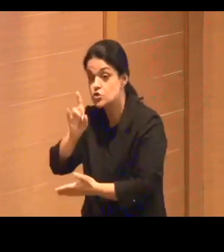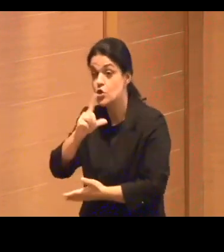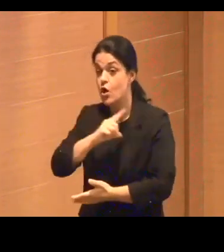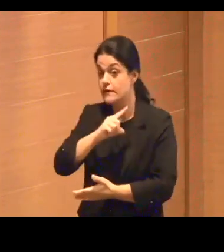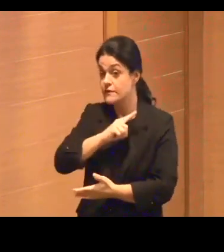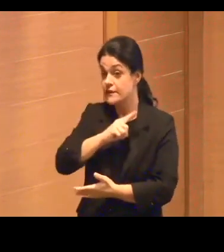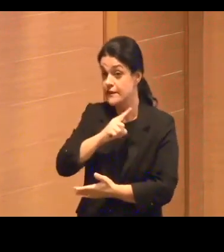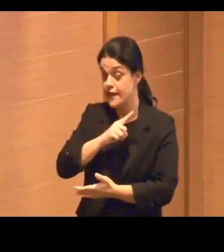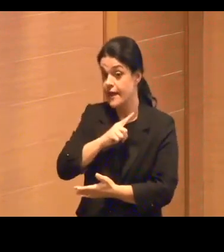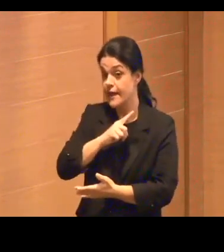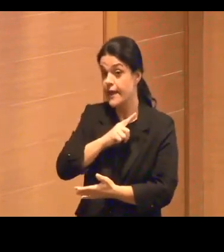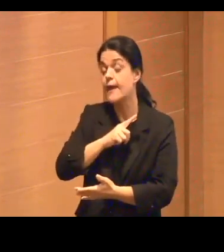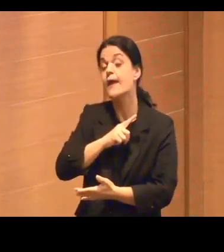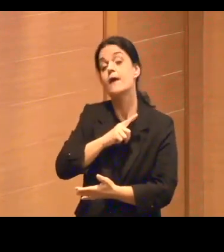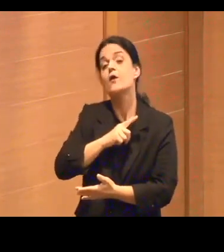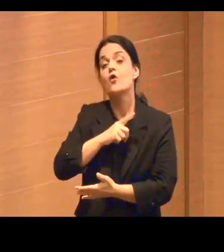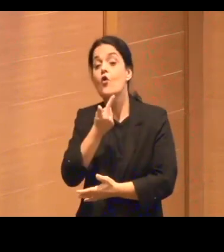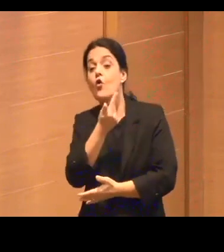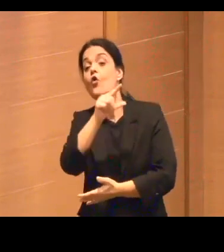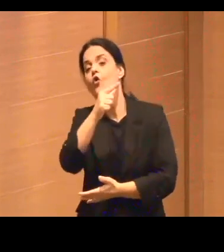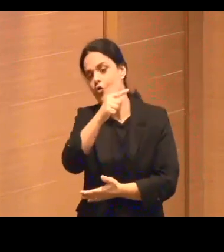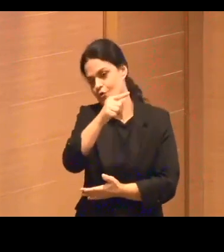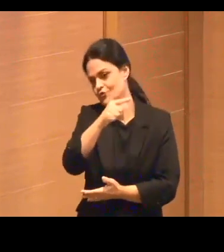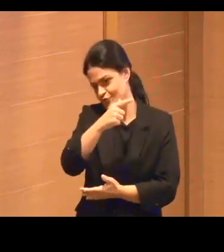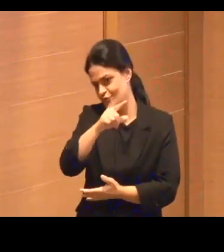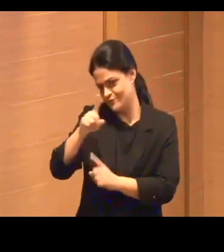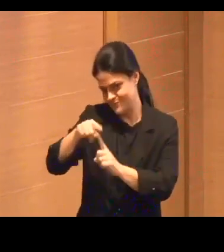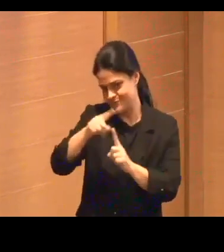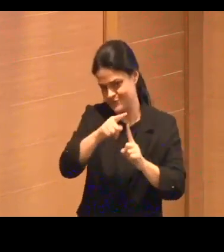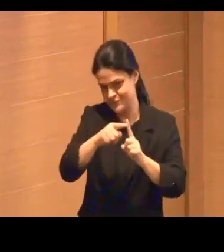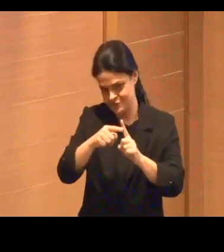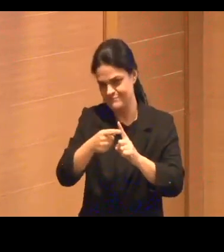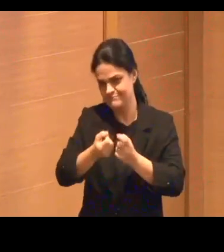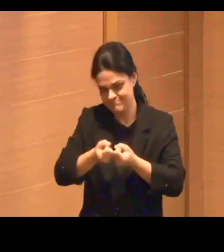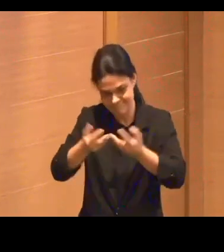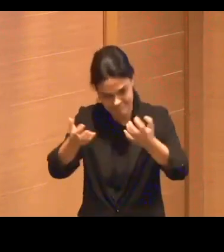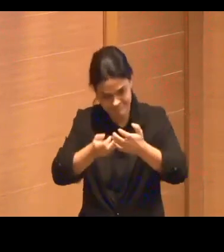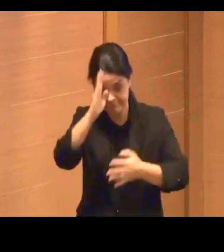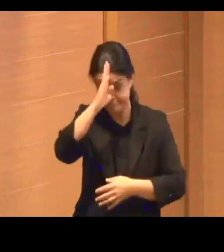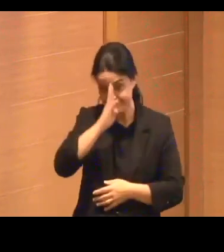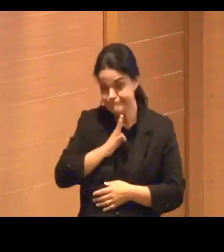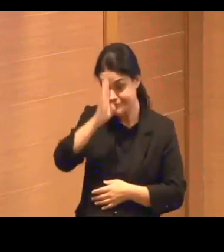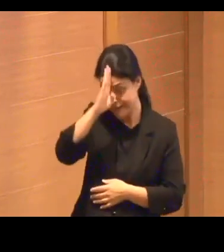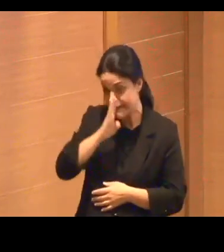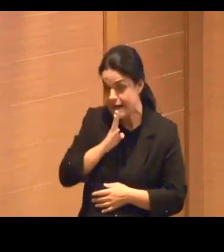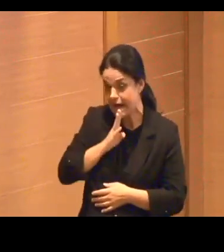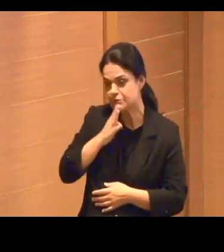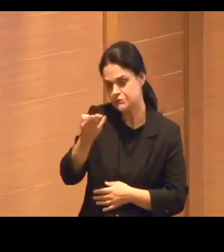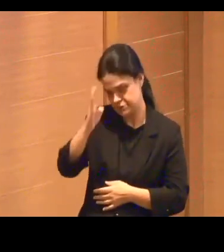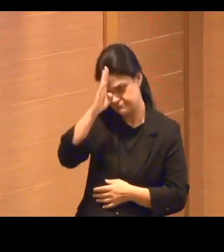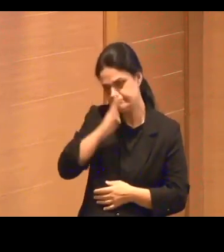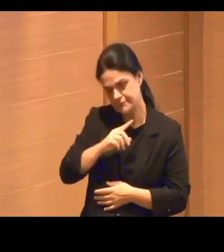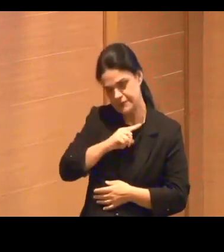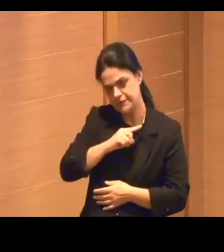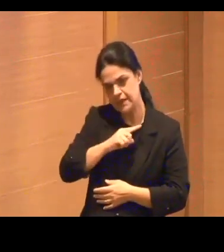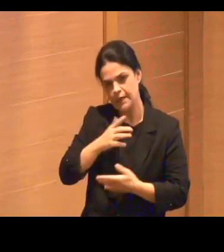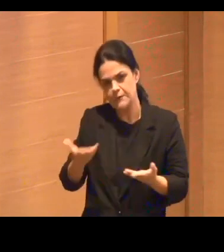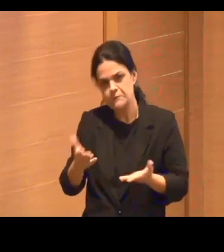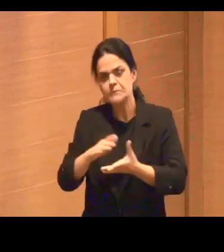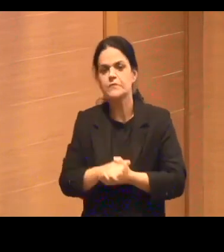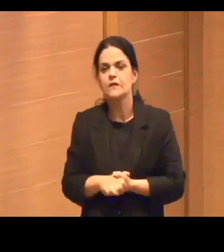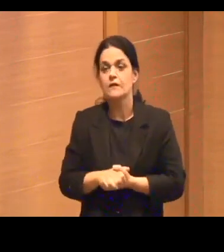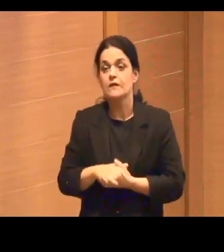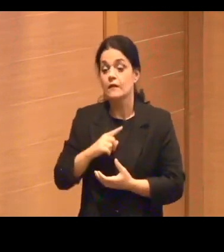aberta. E aí eu cedi nesse modelo, tendo as duas possibilidades, porque afinal a